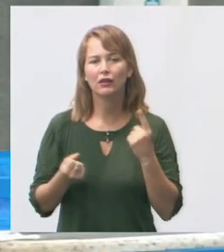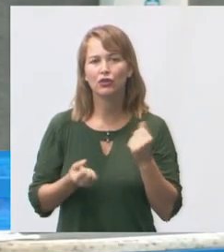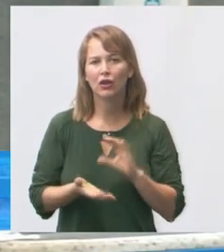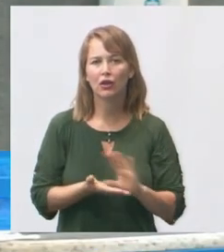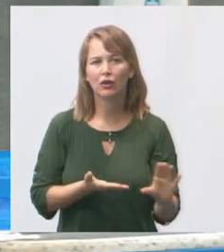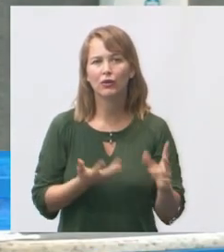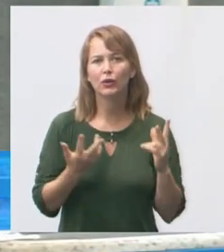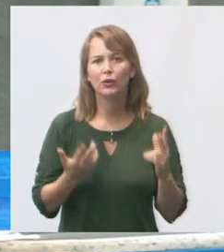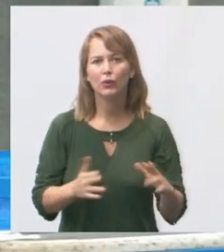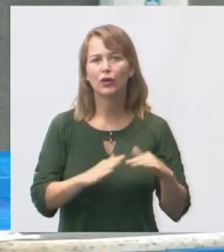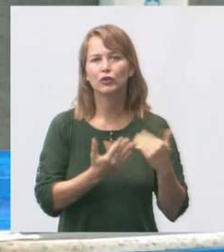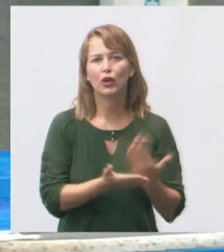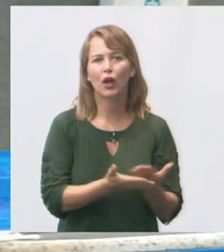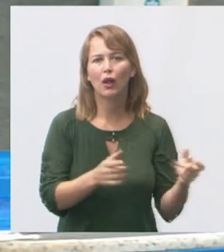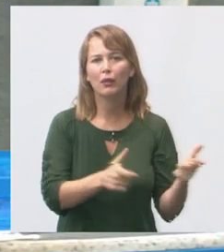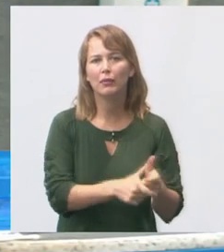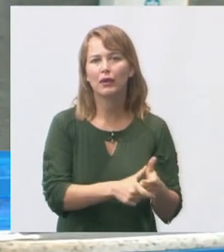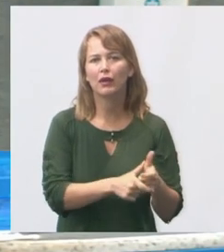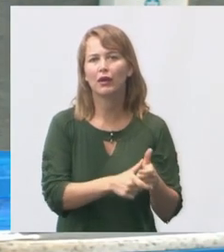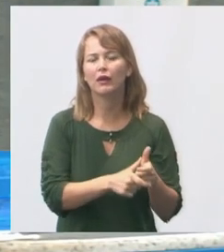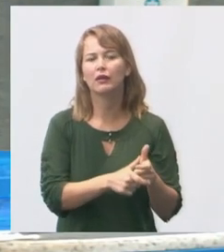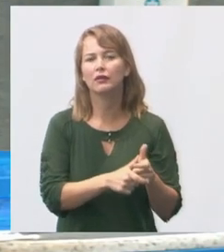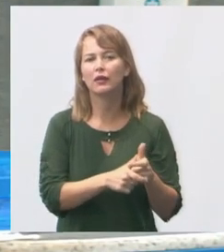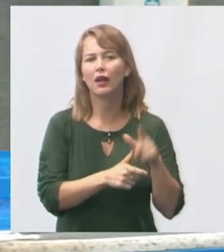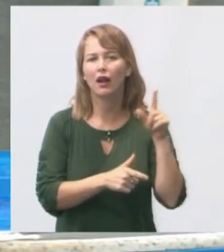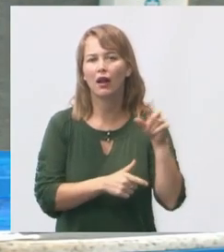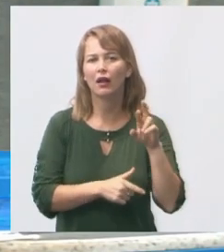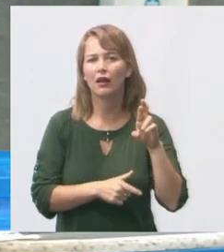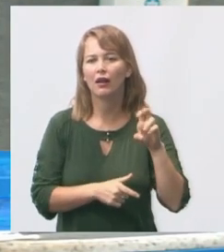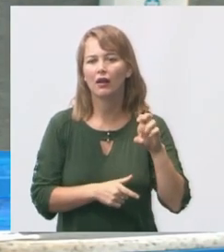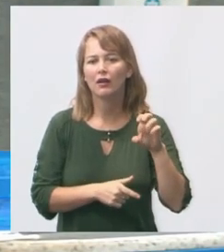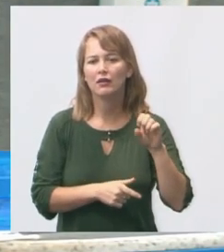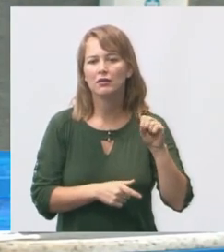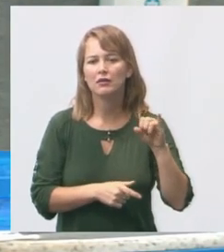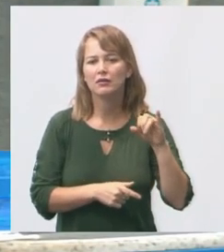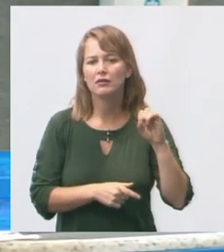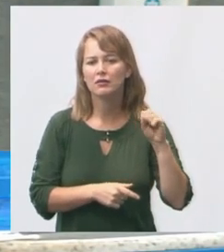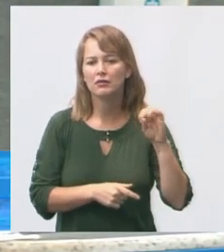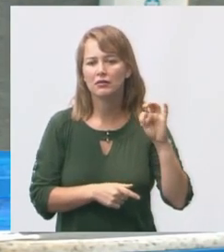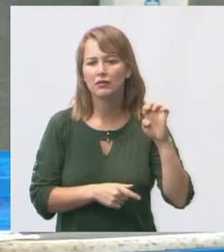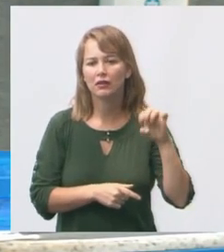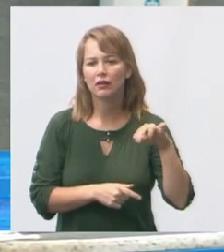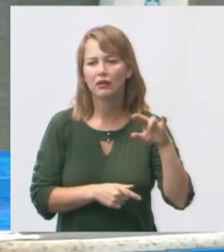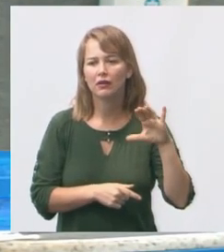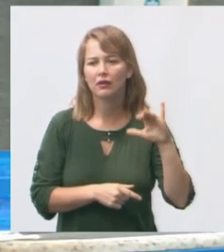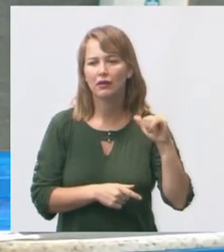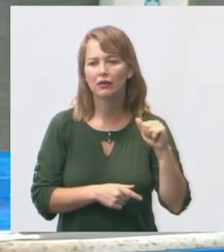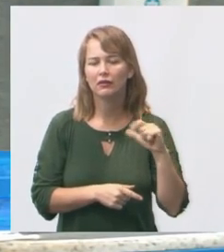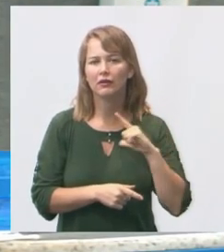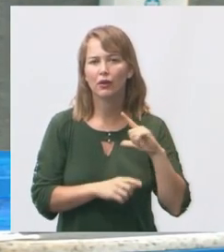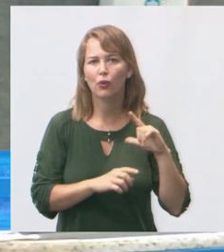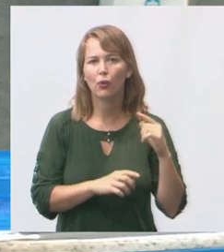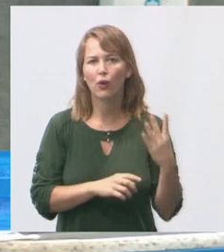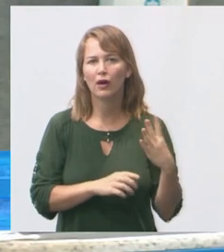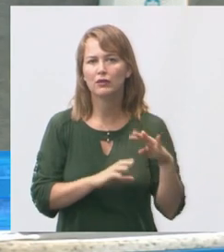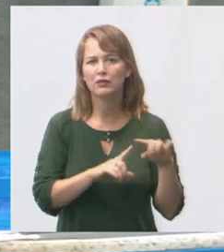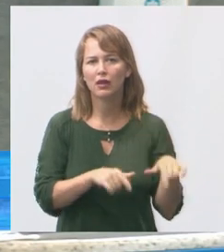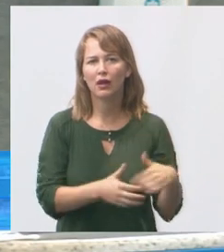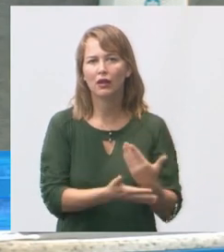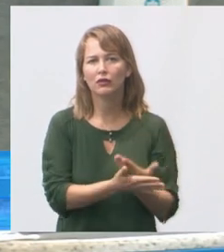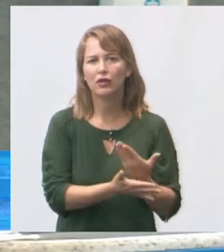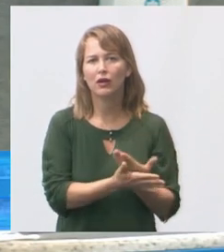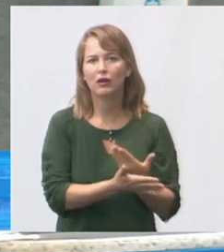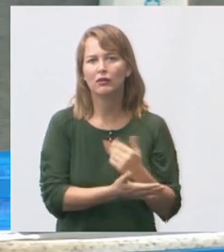Redenção vereador Davi lá em resistência na resistência tem uma escola que tem quatro salas de aula quatro salas de aula Ronaldo